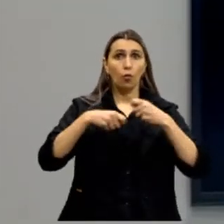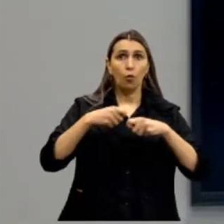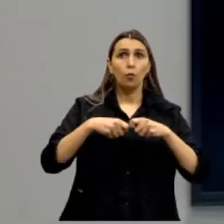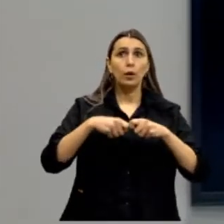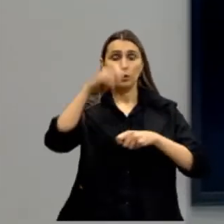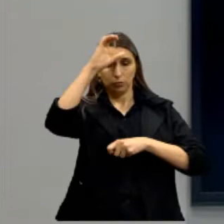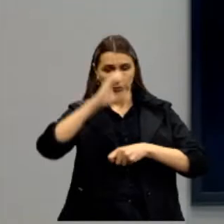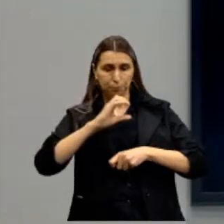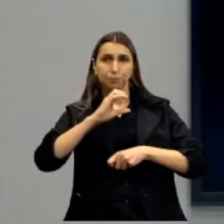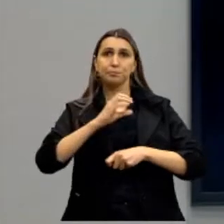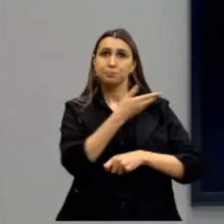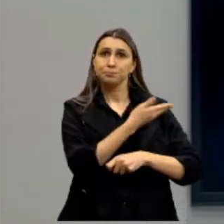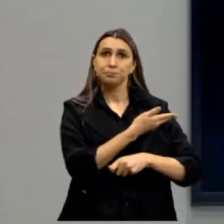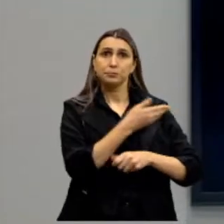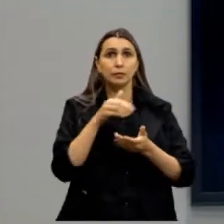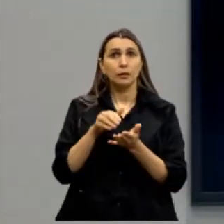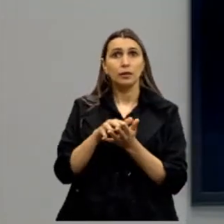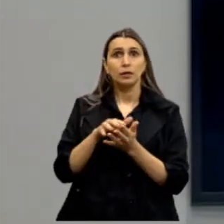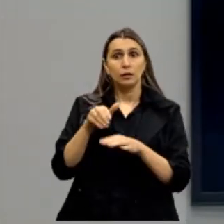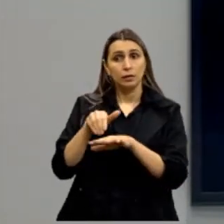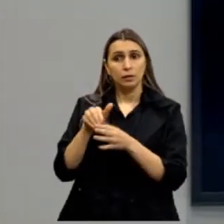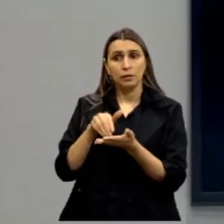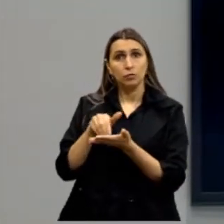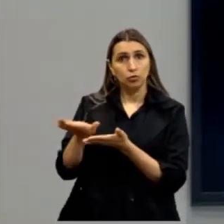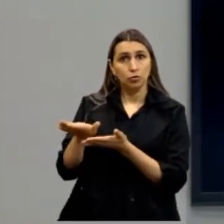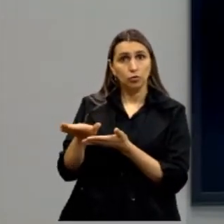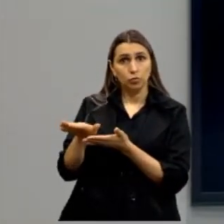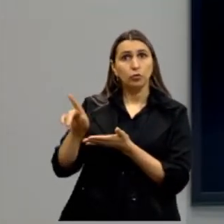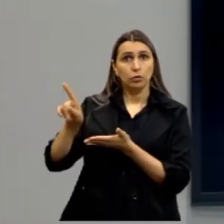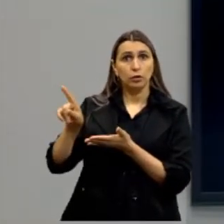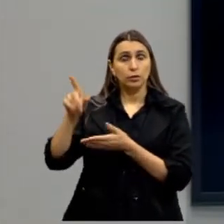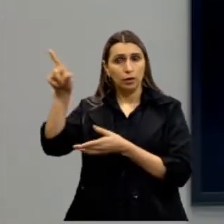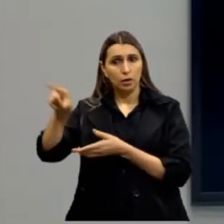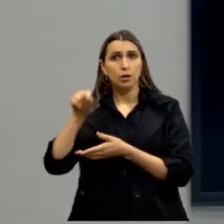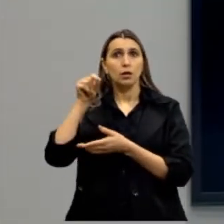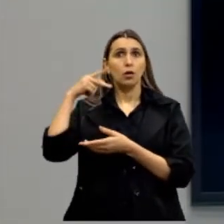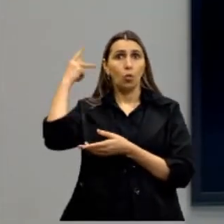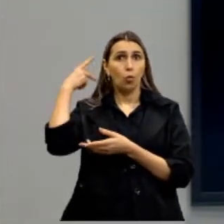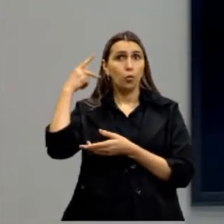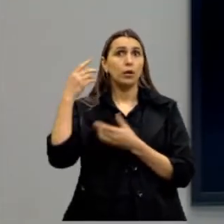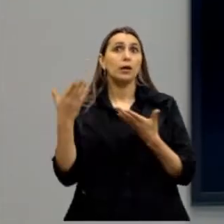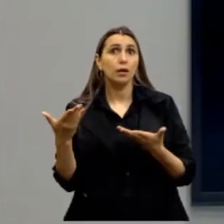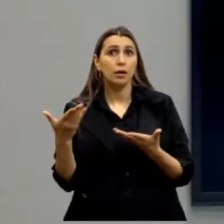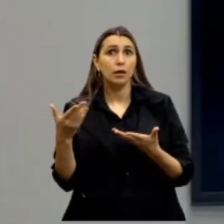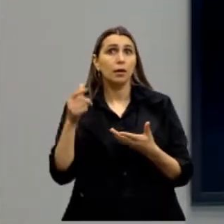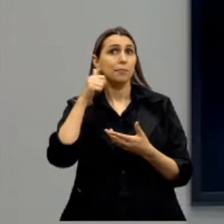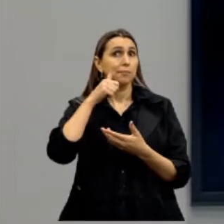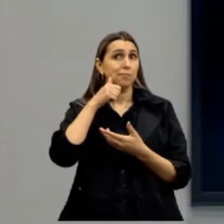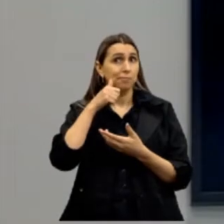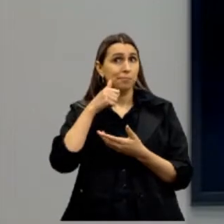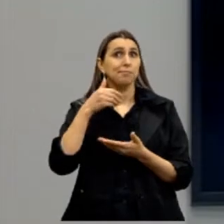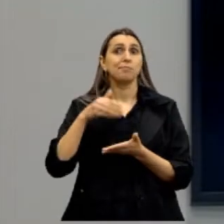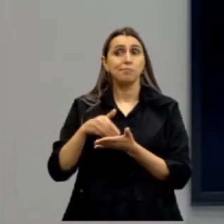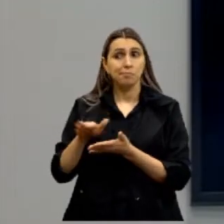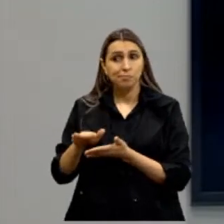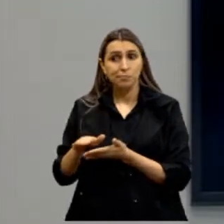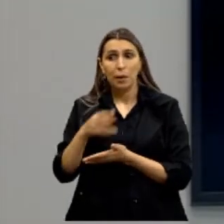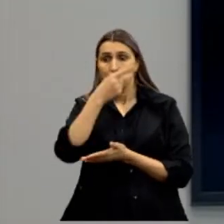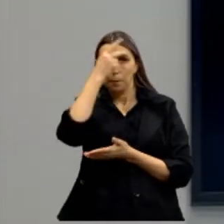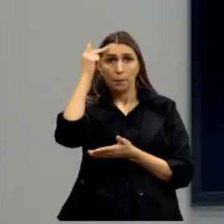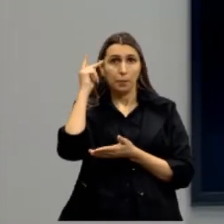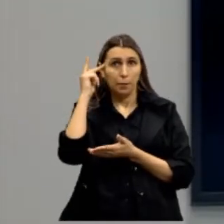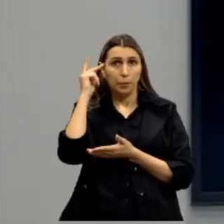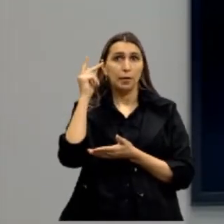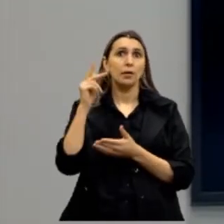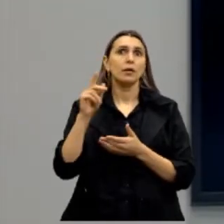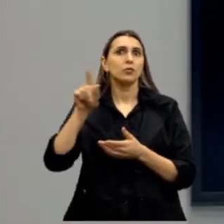cidadãos, excluindo das decisões políticas. Quem? Mulheres, pessoas escravizadas,